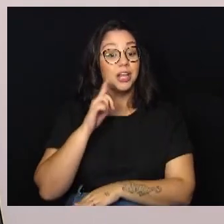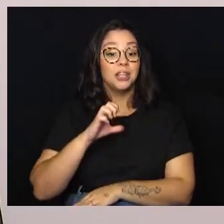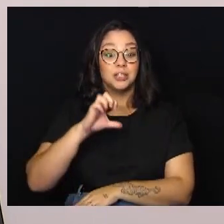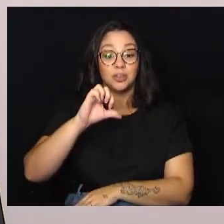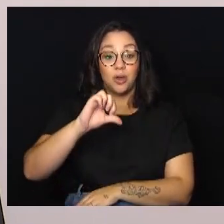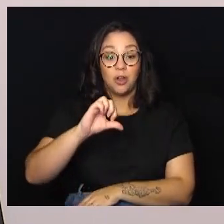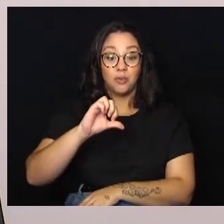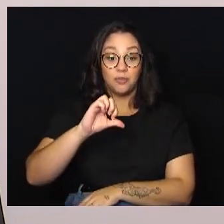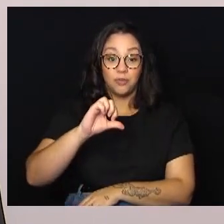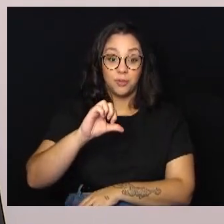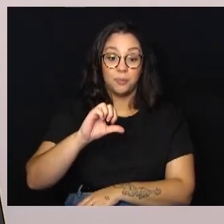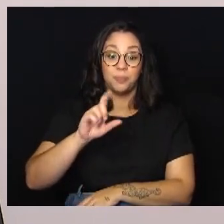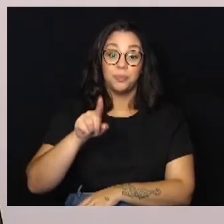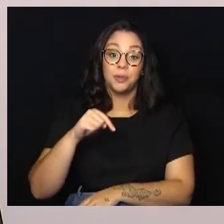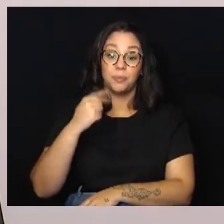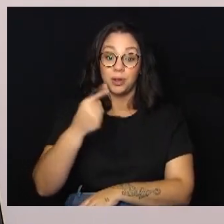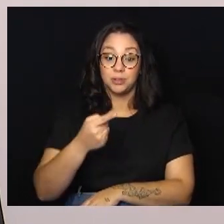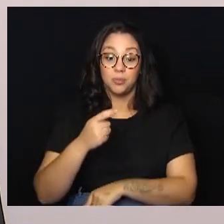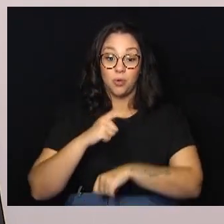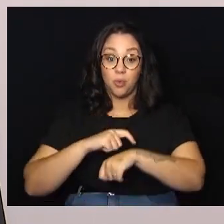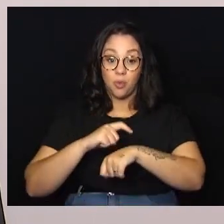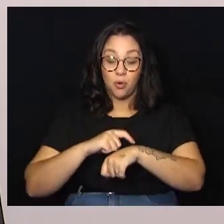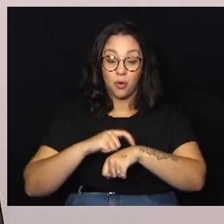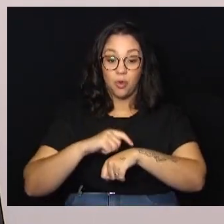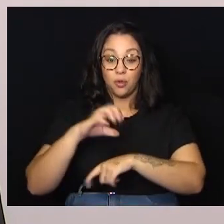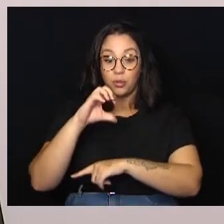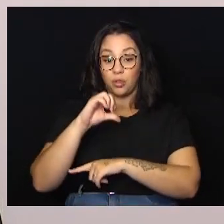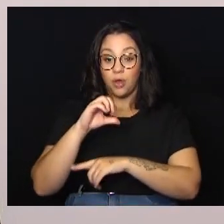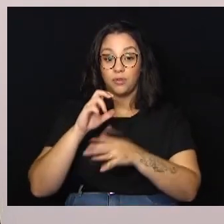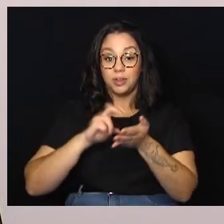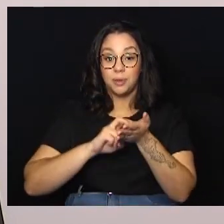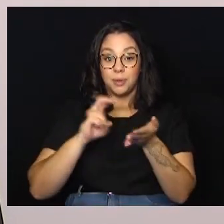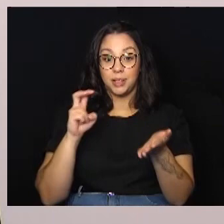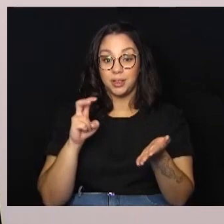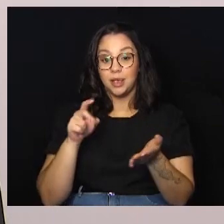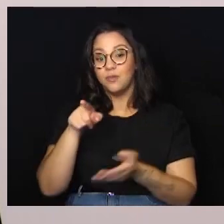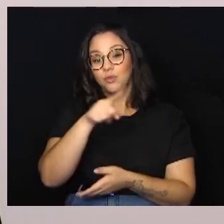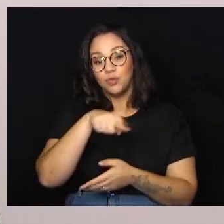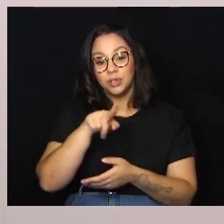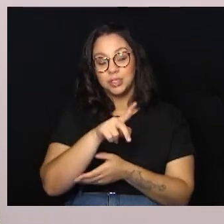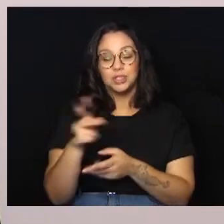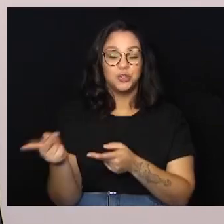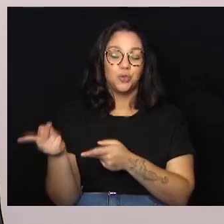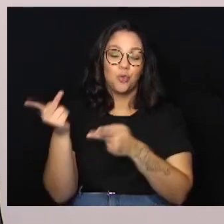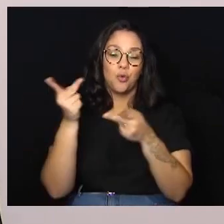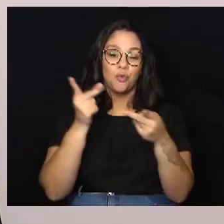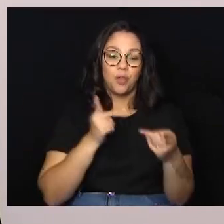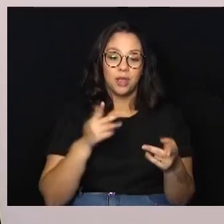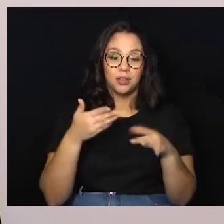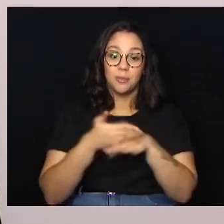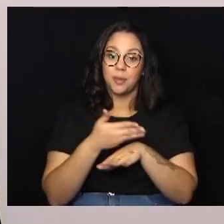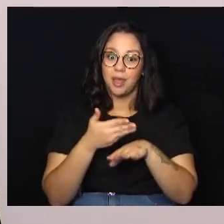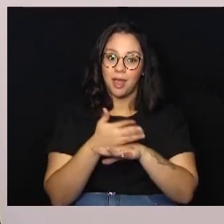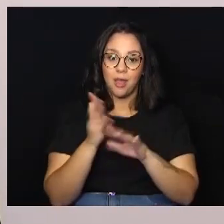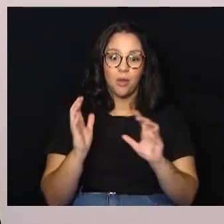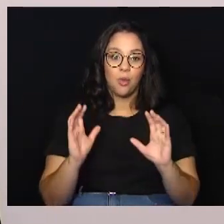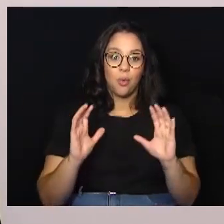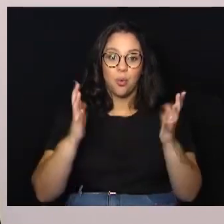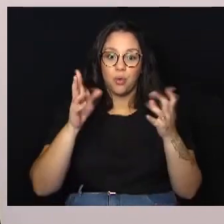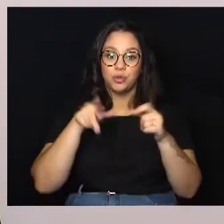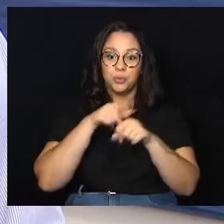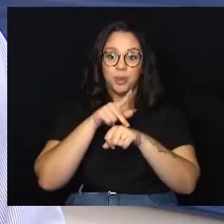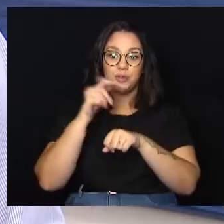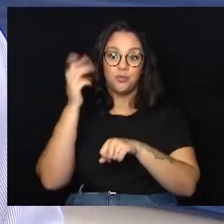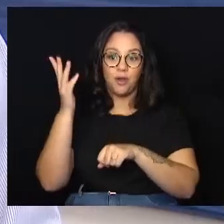Dia 9, próximo, a partir das 9 horas da manhã, você está convidado para participar deste grande evento